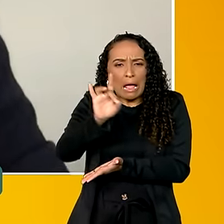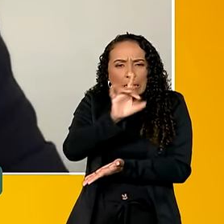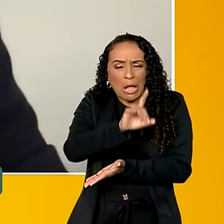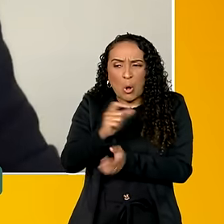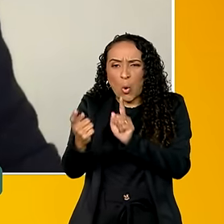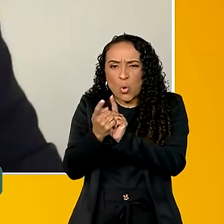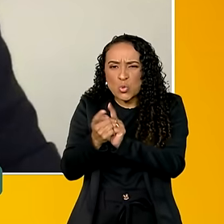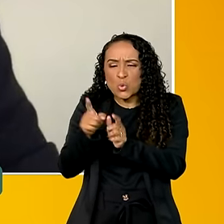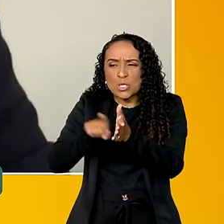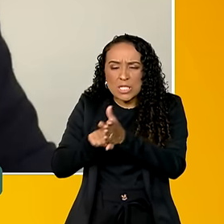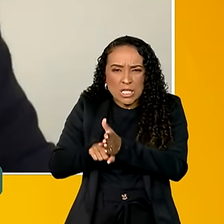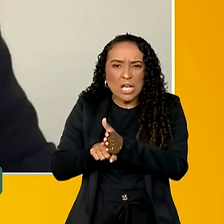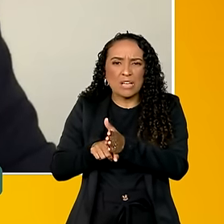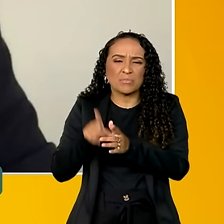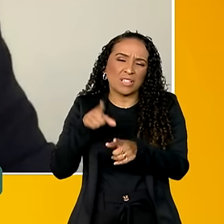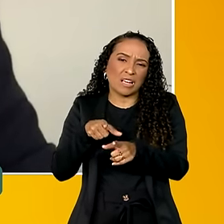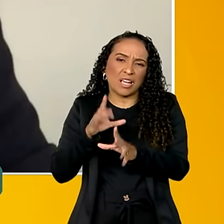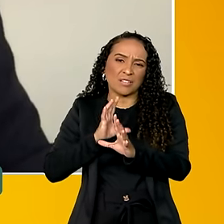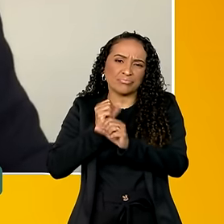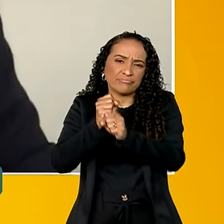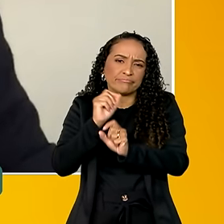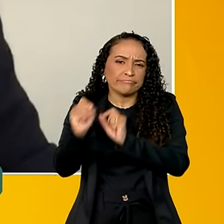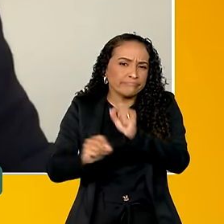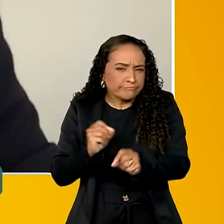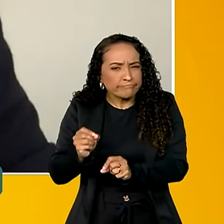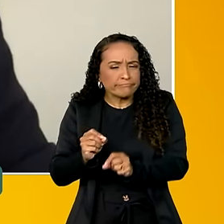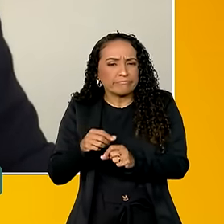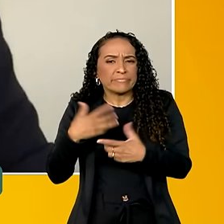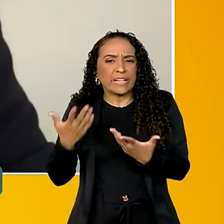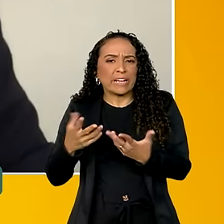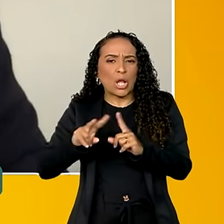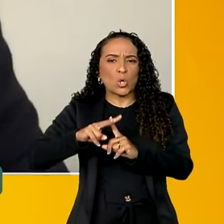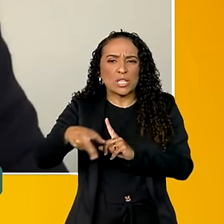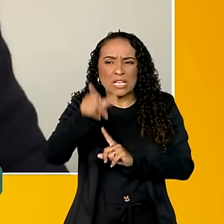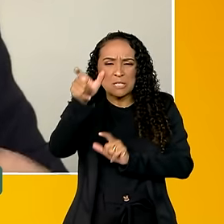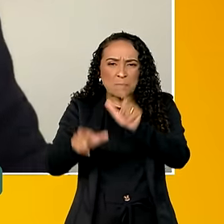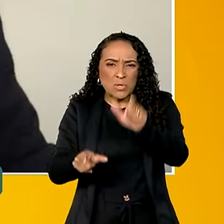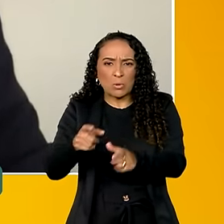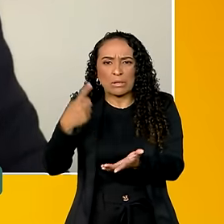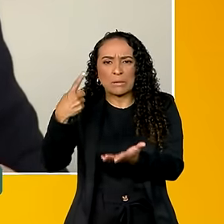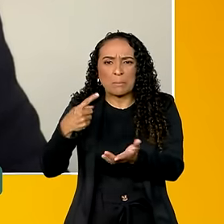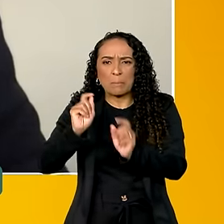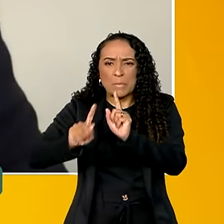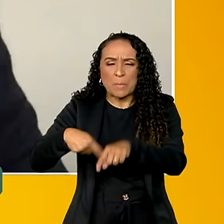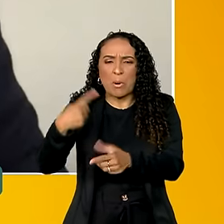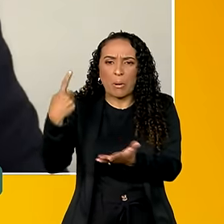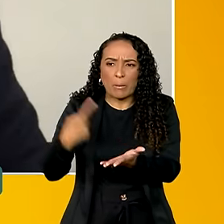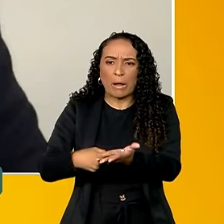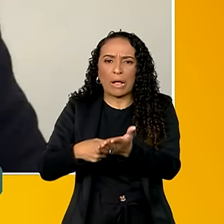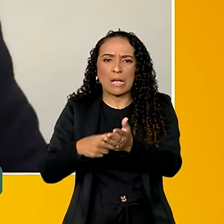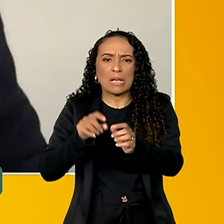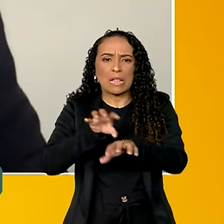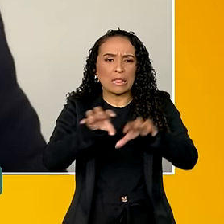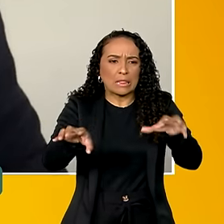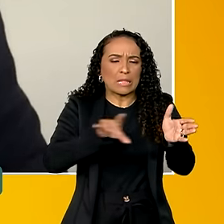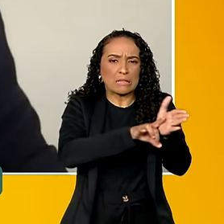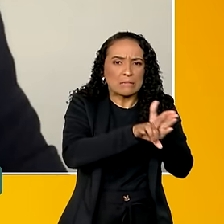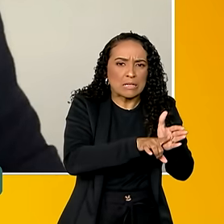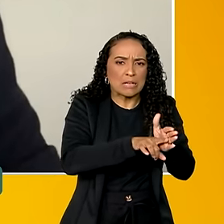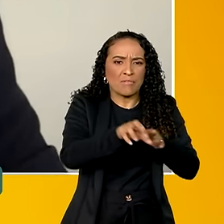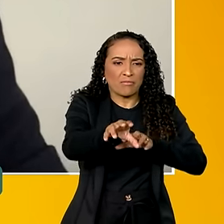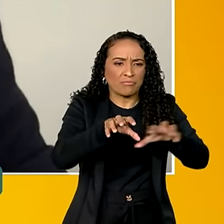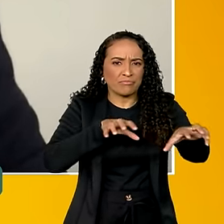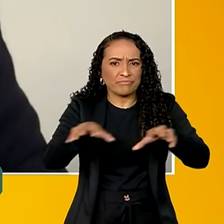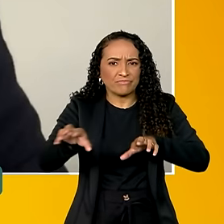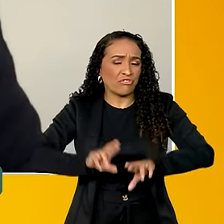consultas e exames, que acaba fazendo como consequência que as pessoas têm que marcar consultas e exames em diferentes lugares,